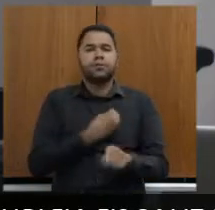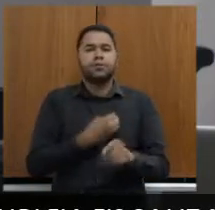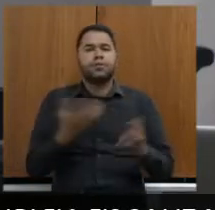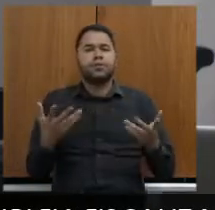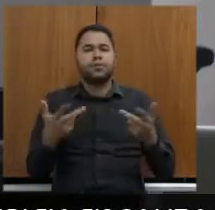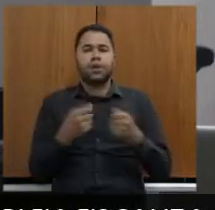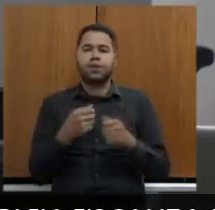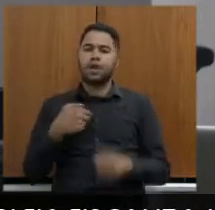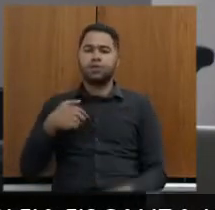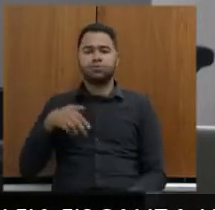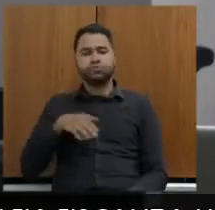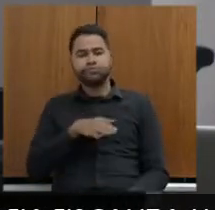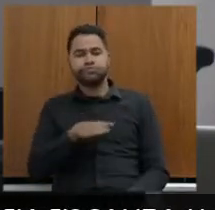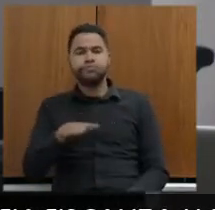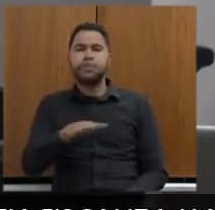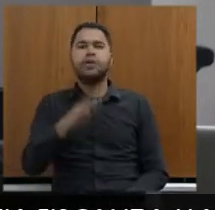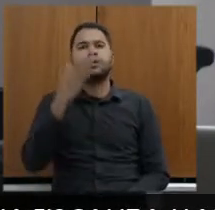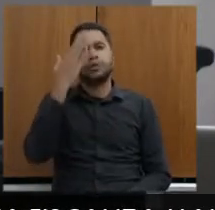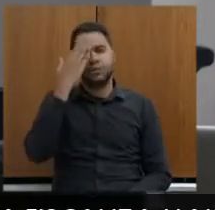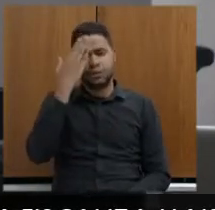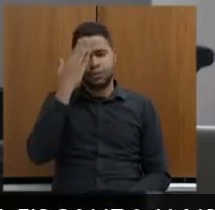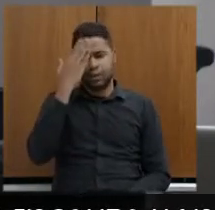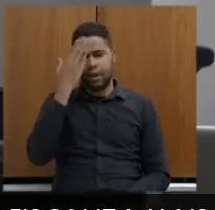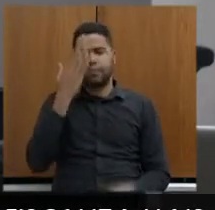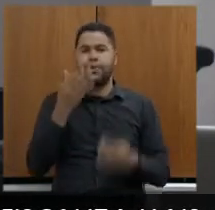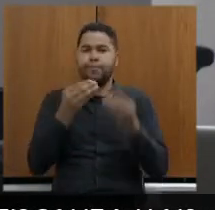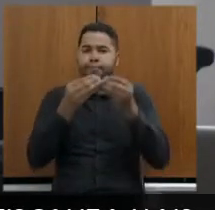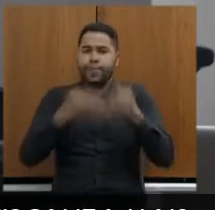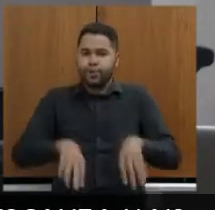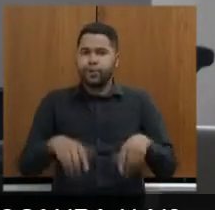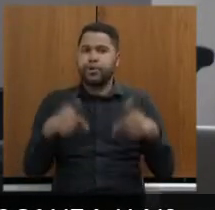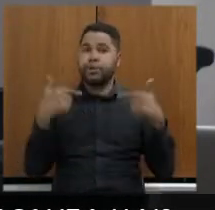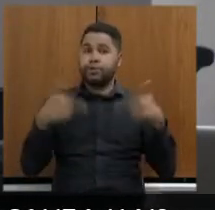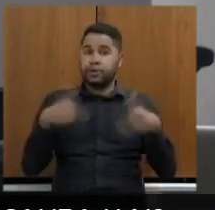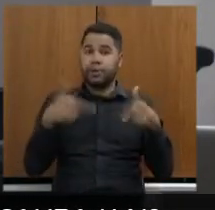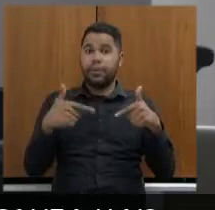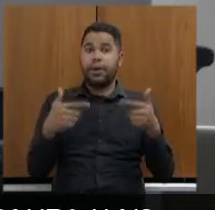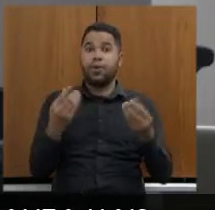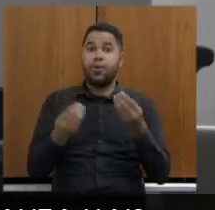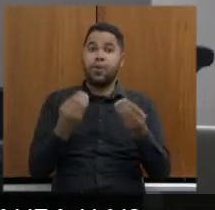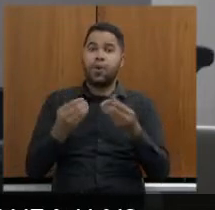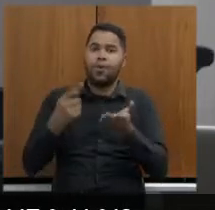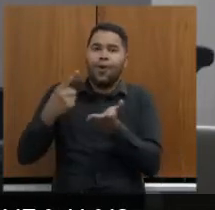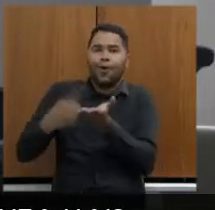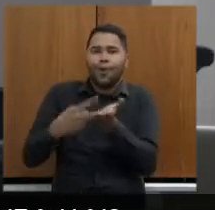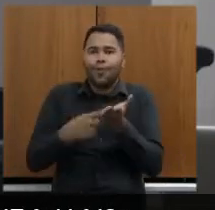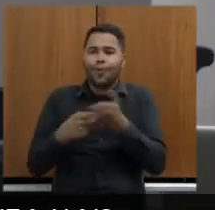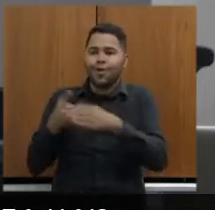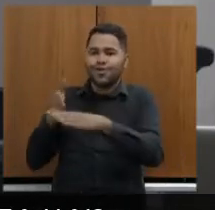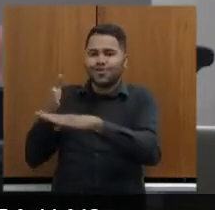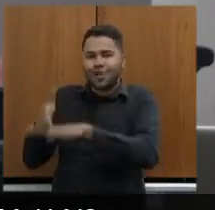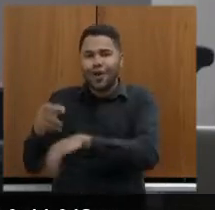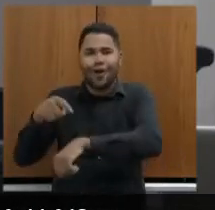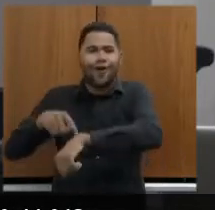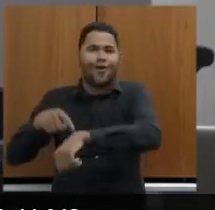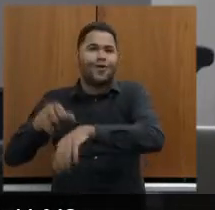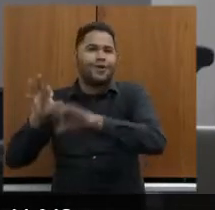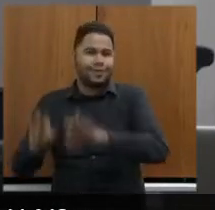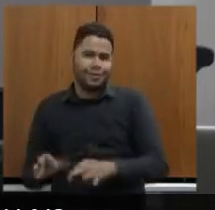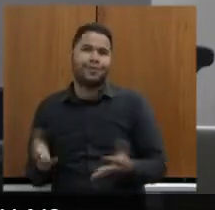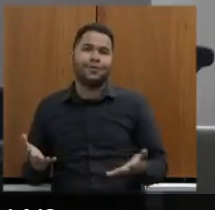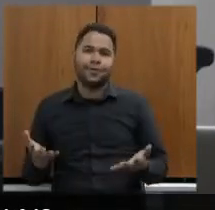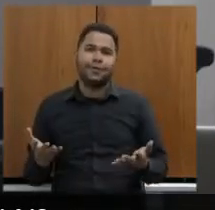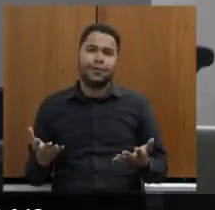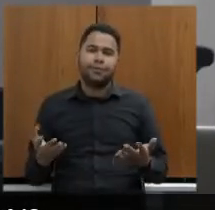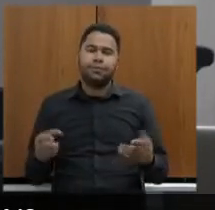deslocamentos porque a gente sabe que isso prejudica o trabalhador em relação aos seus compromissos assumidos